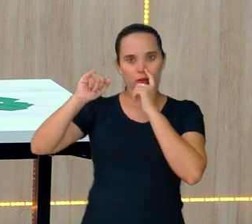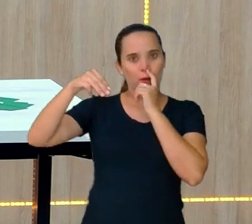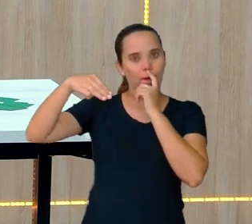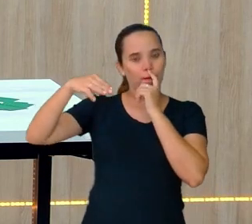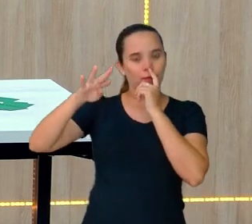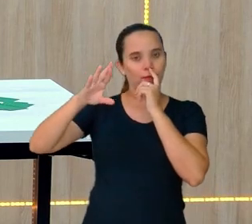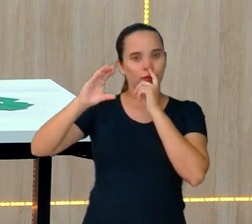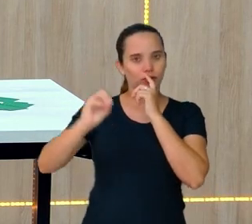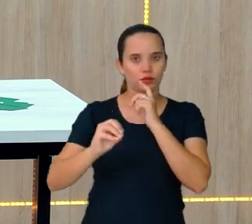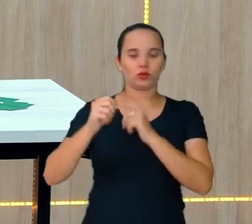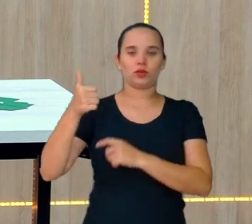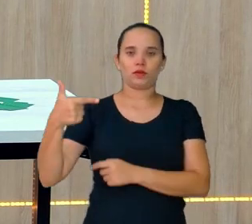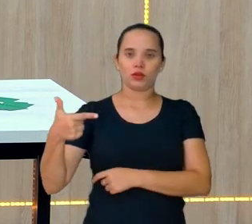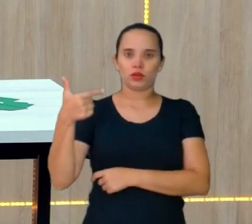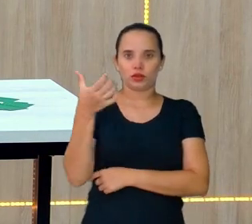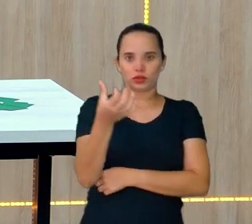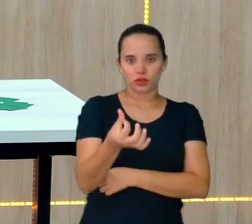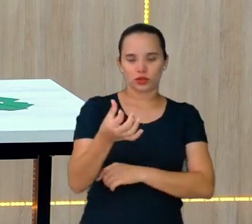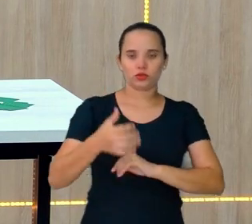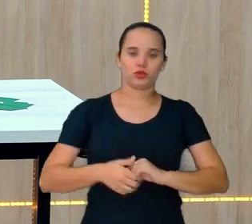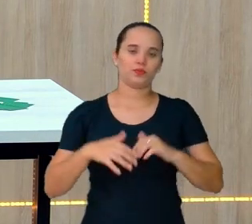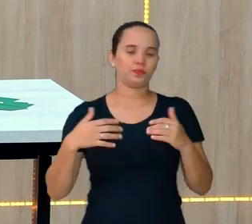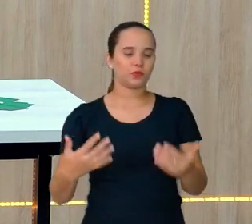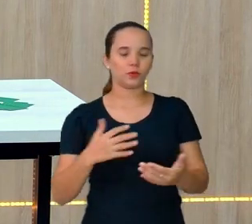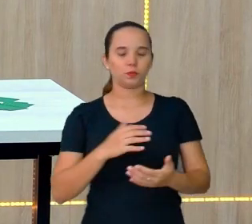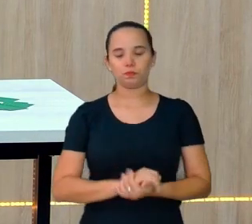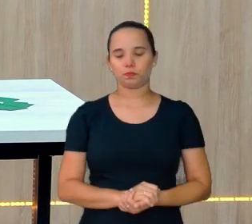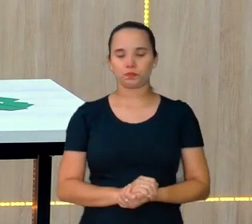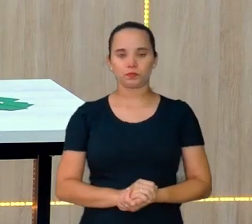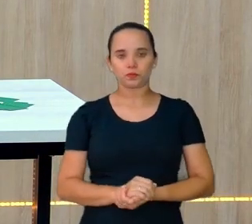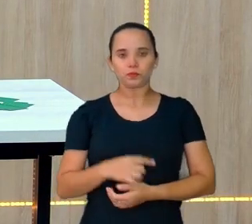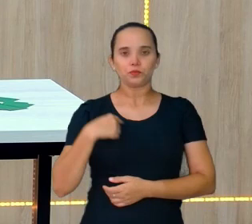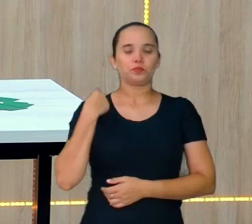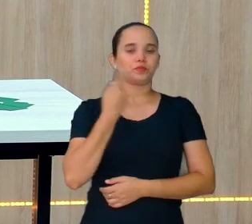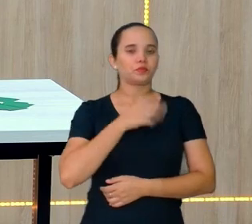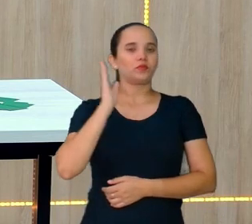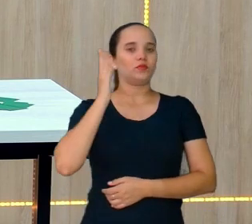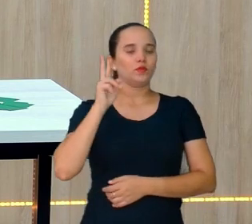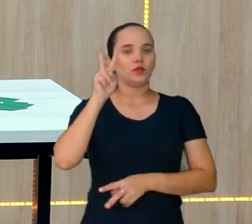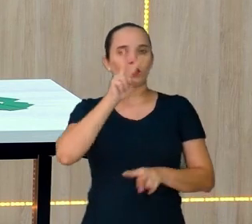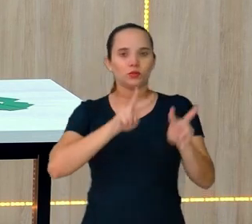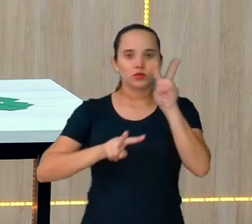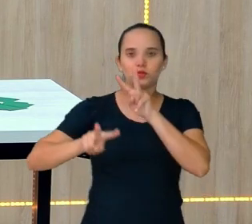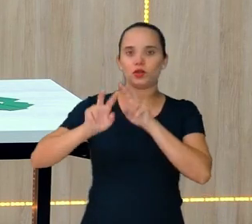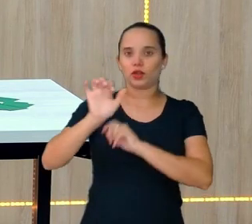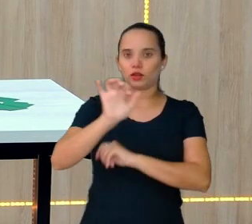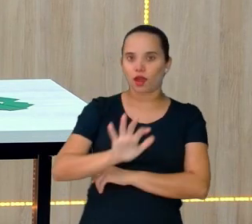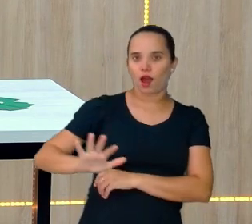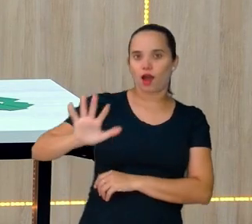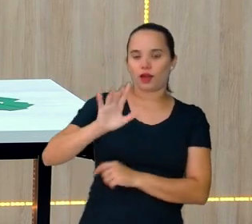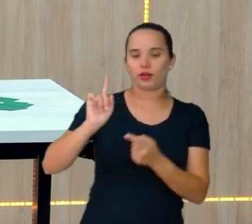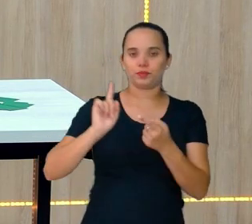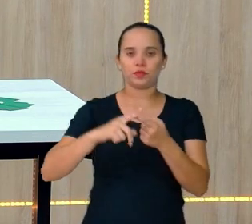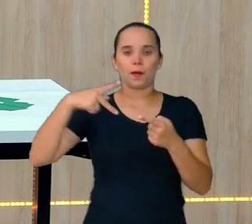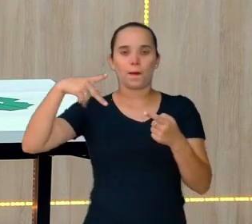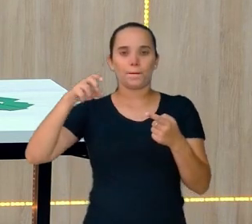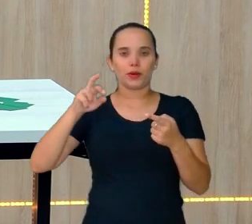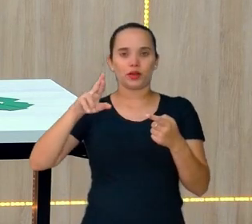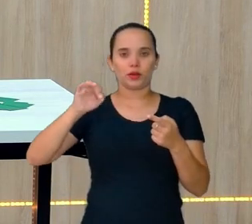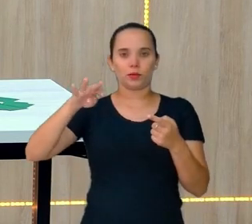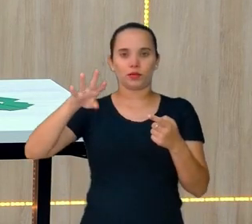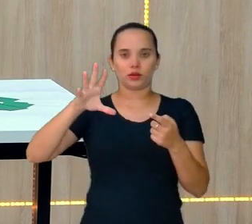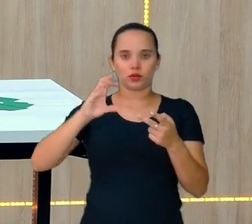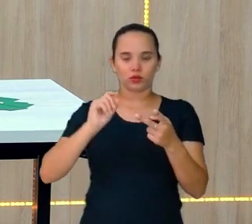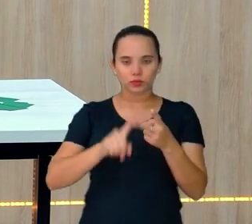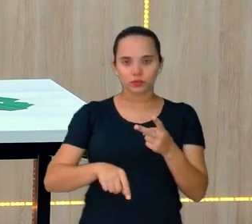Então, gente, a gente reviu. Área. Deu uma olhadinha em perímetro. Viu a